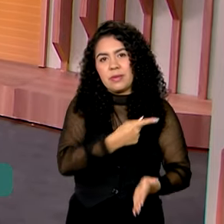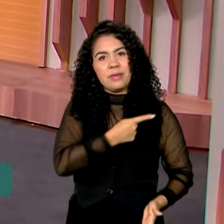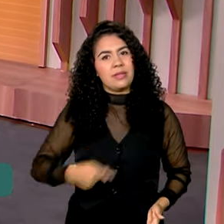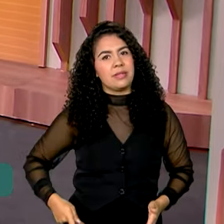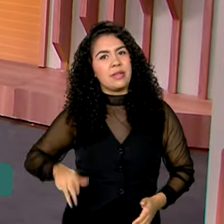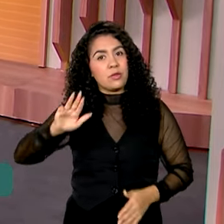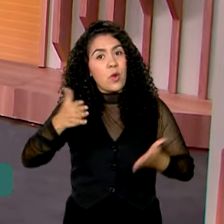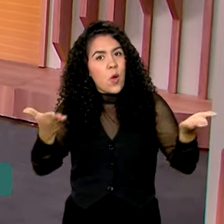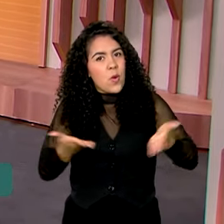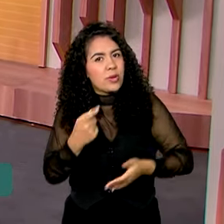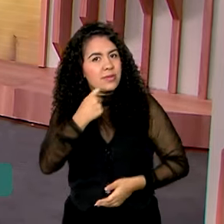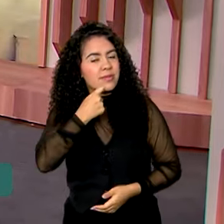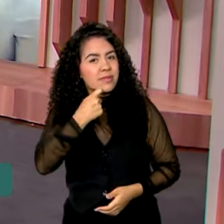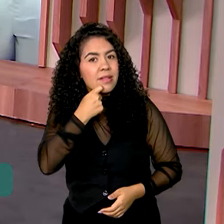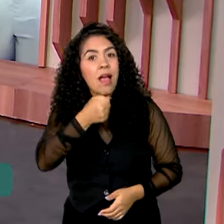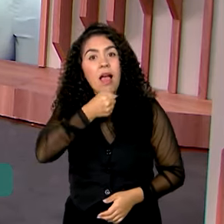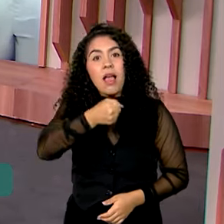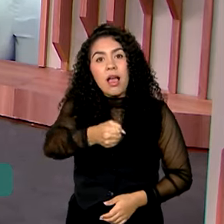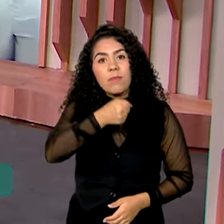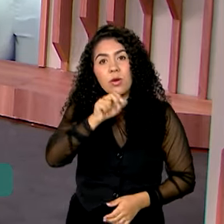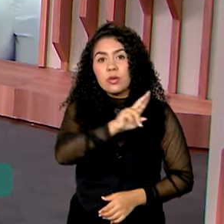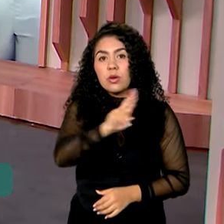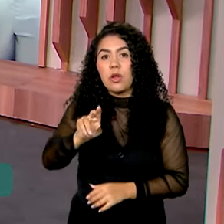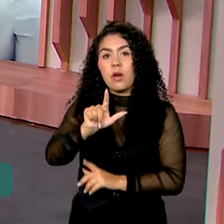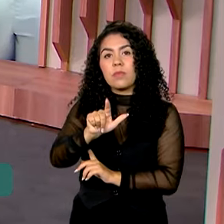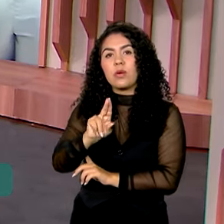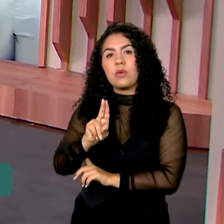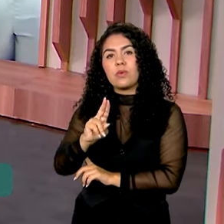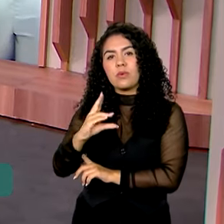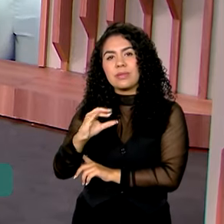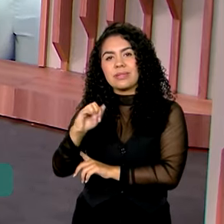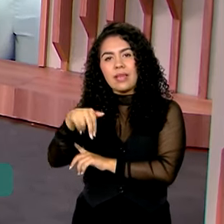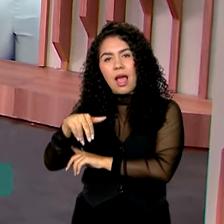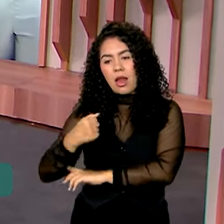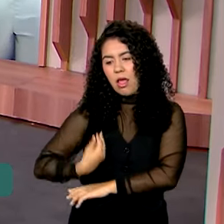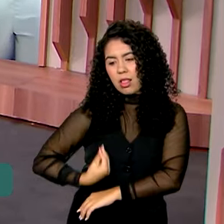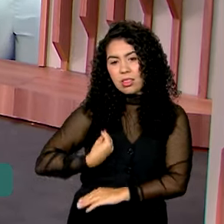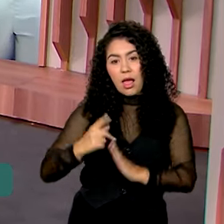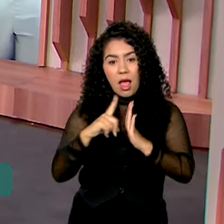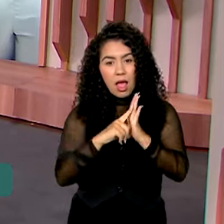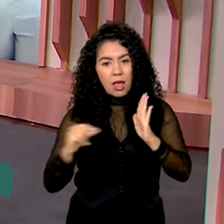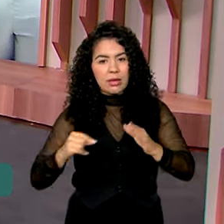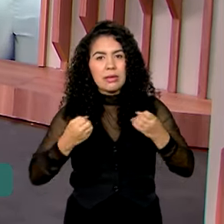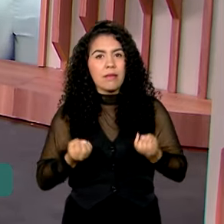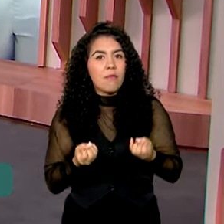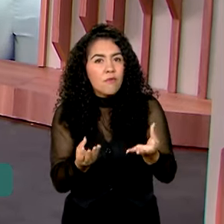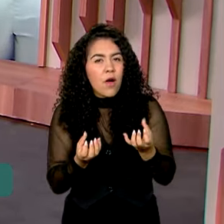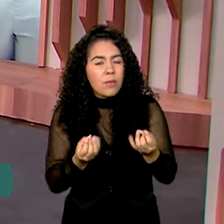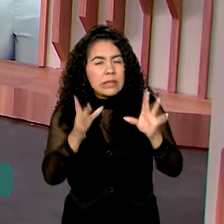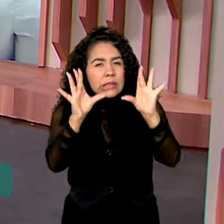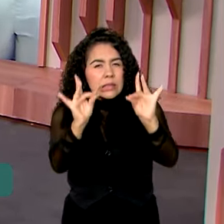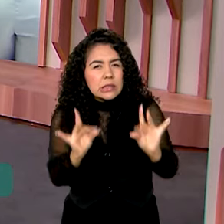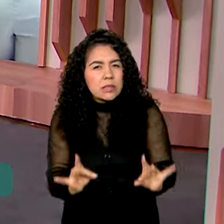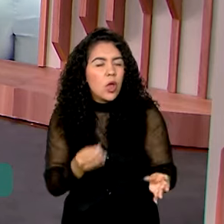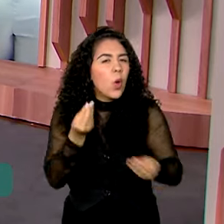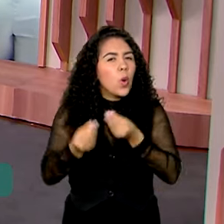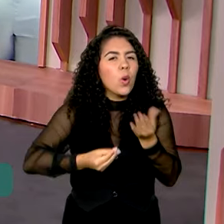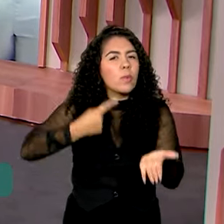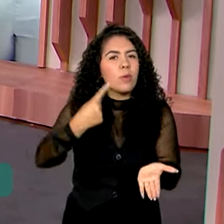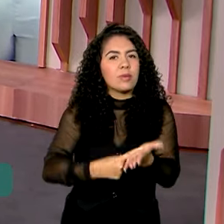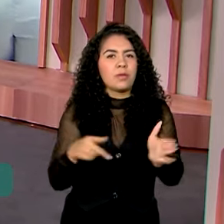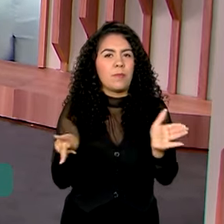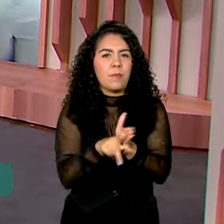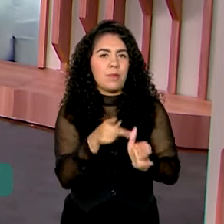-feira. A repórter Luciana Colares está no Palácio do Planalto e tem todas as informações do Dia do Presidente hoje.